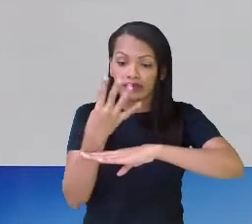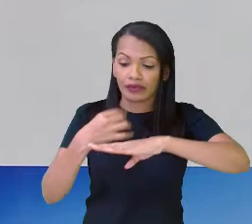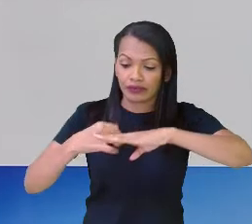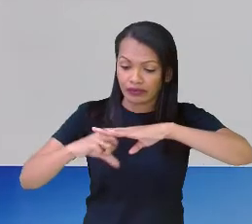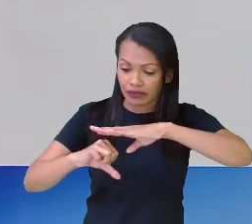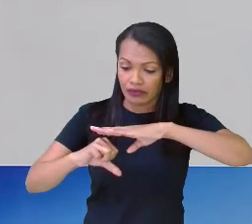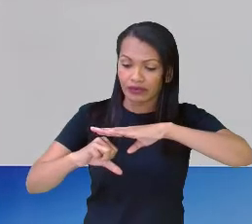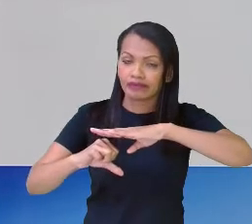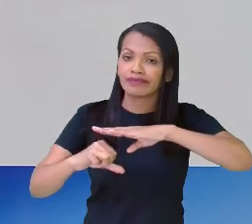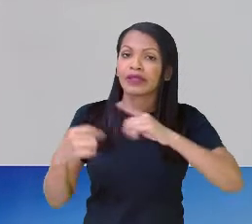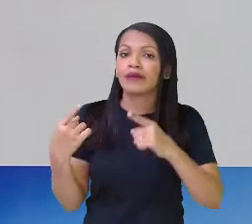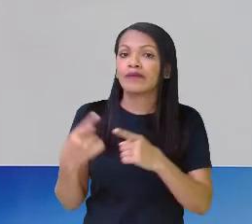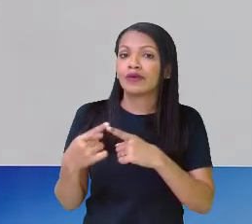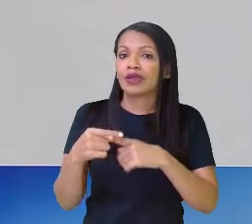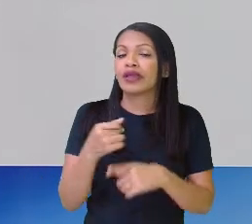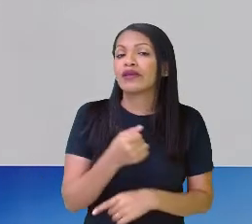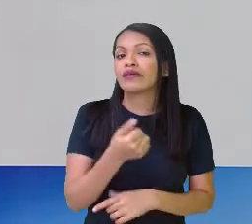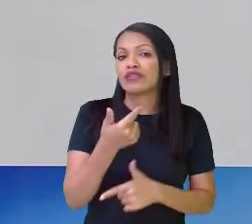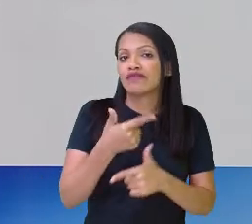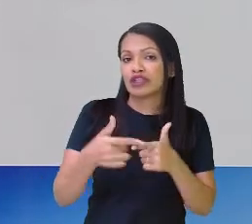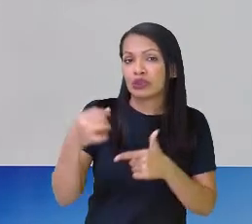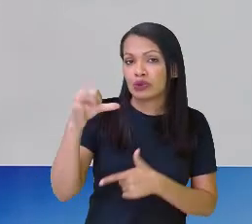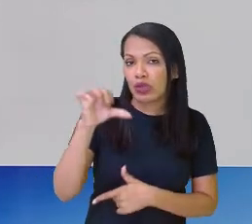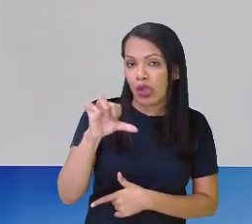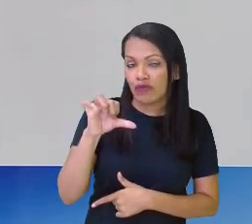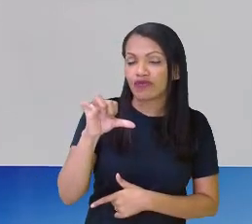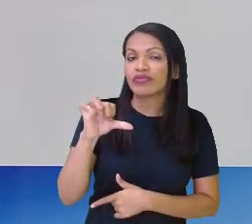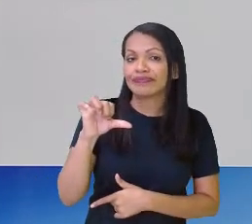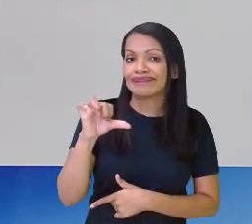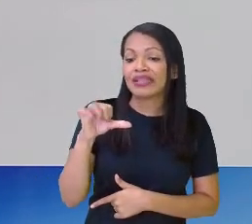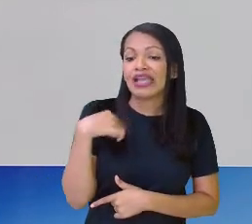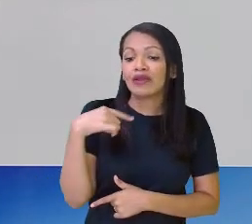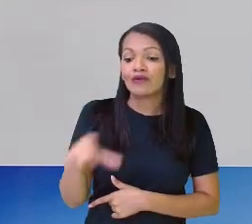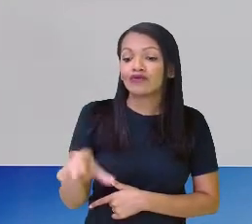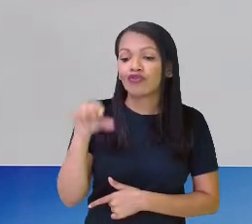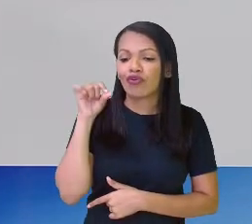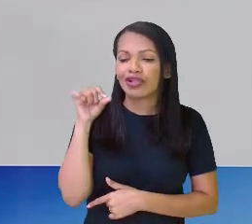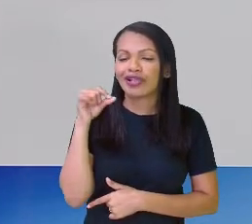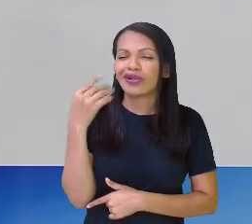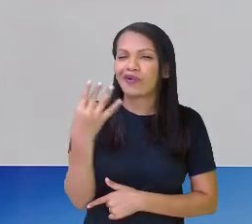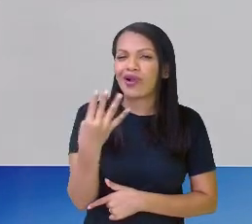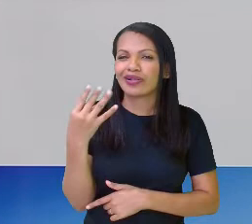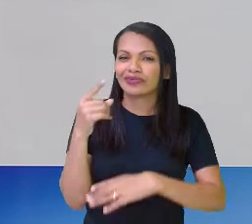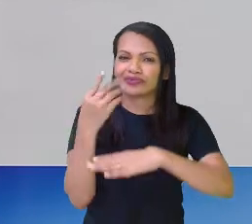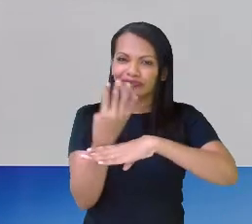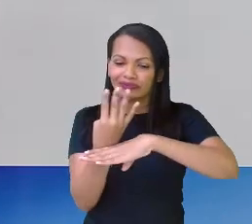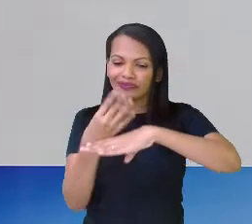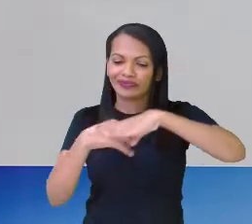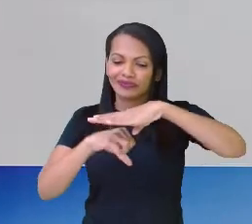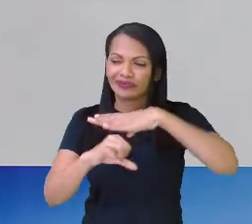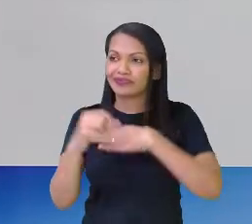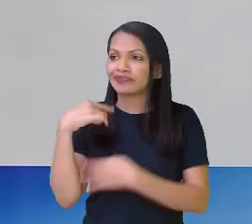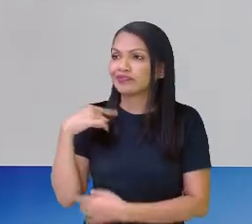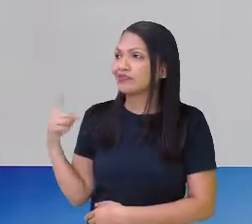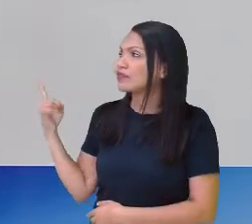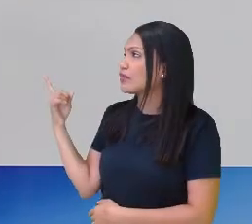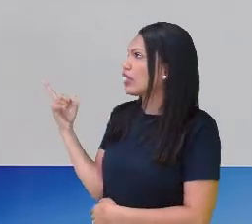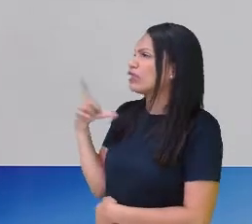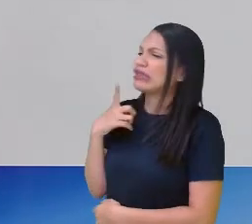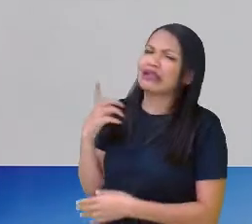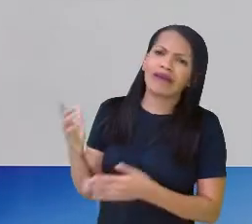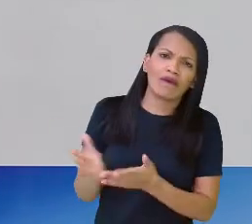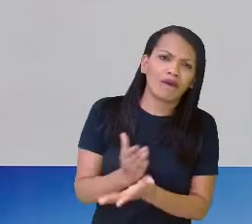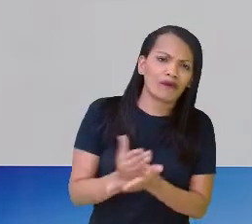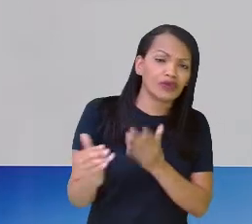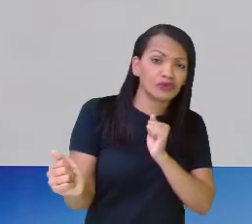Quatro nonos. Resolvido. Beleza? E aqui? Eita, professora. Tem umas partes juntas, umas